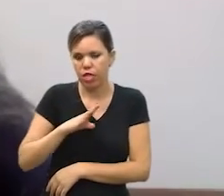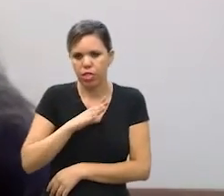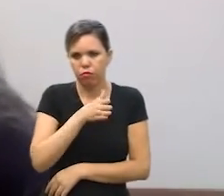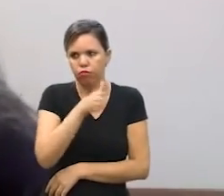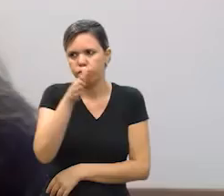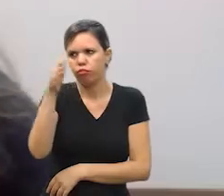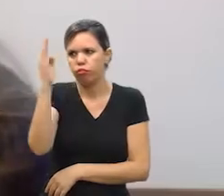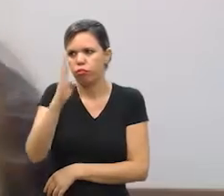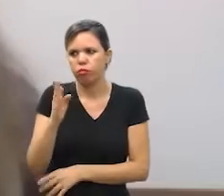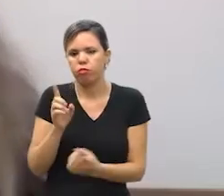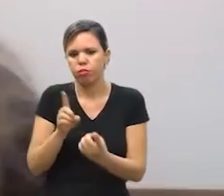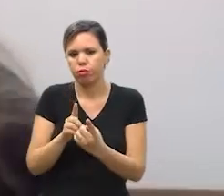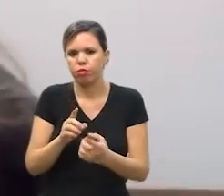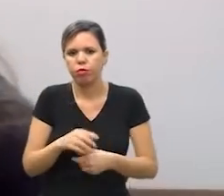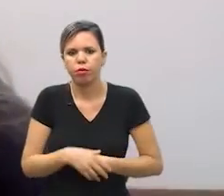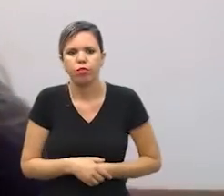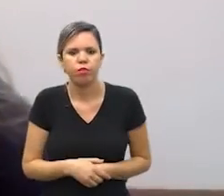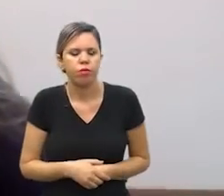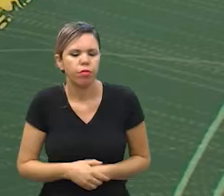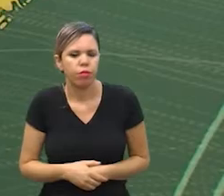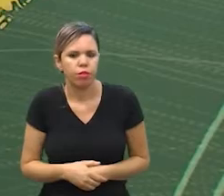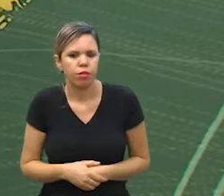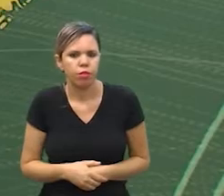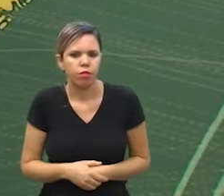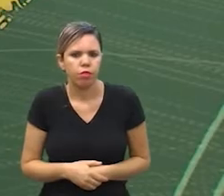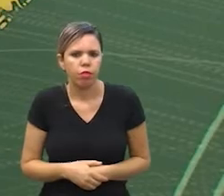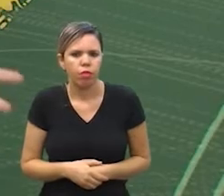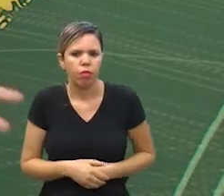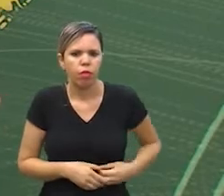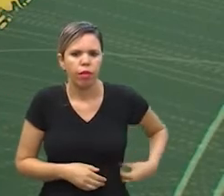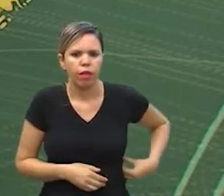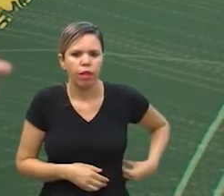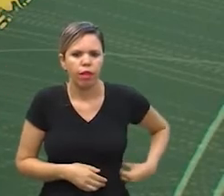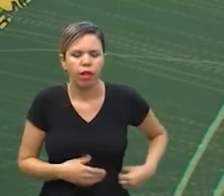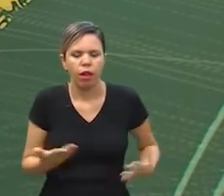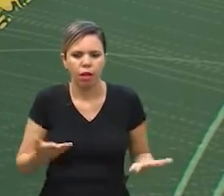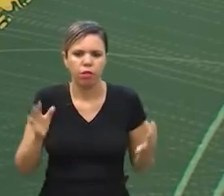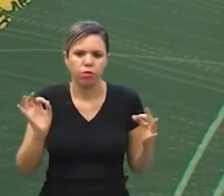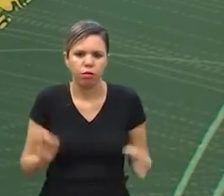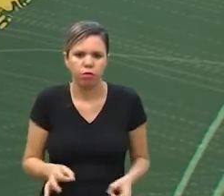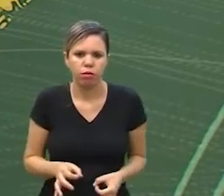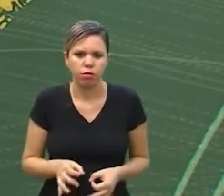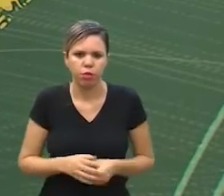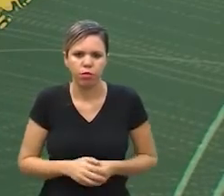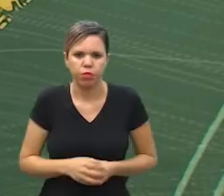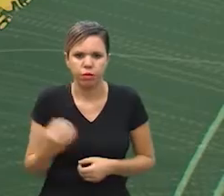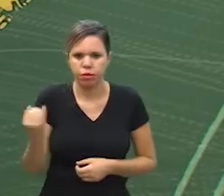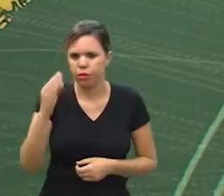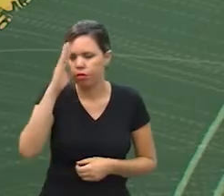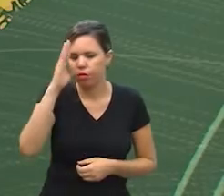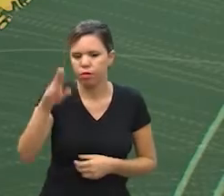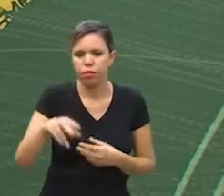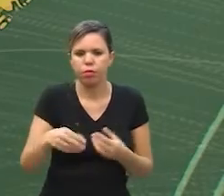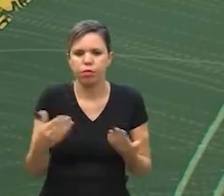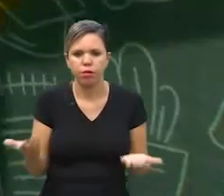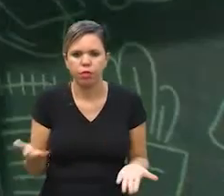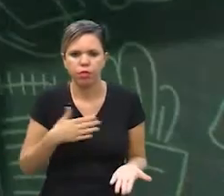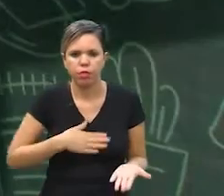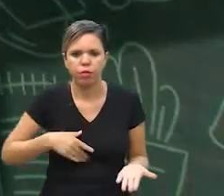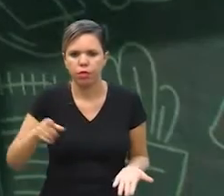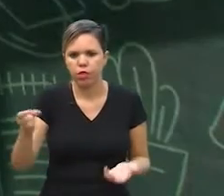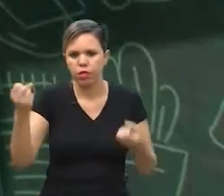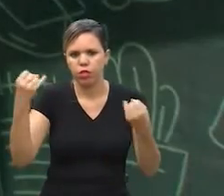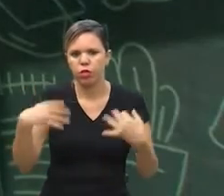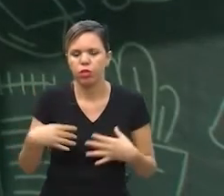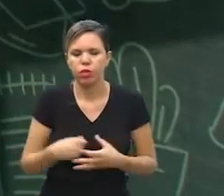com esse atendimento bom agora certamente a cereja do bolo é o prêmio gostaria que